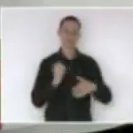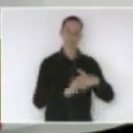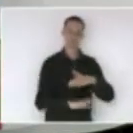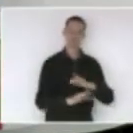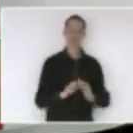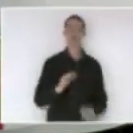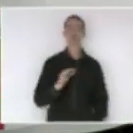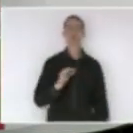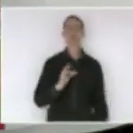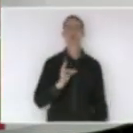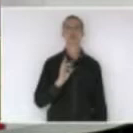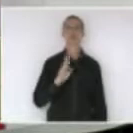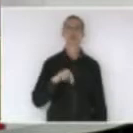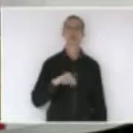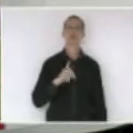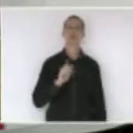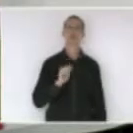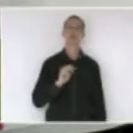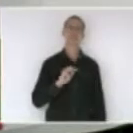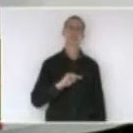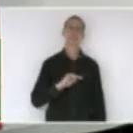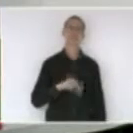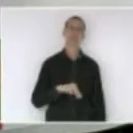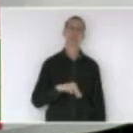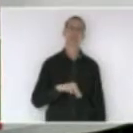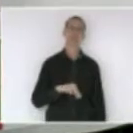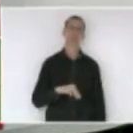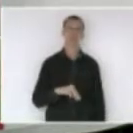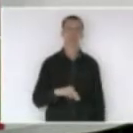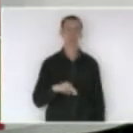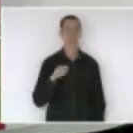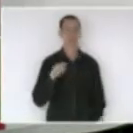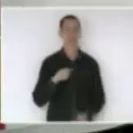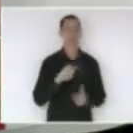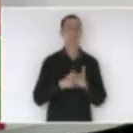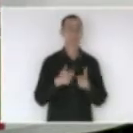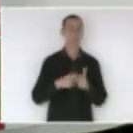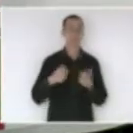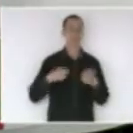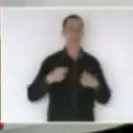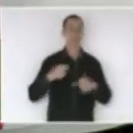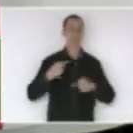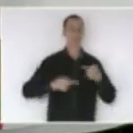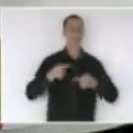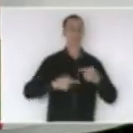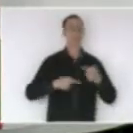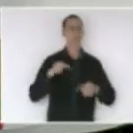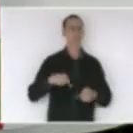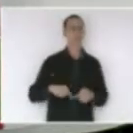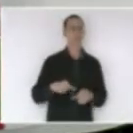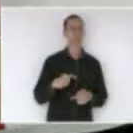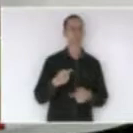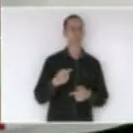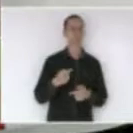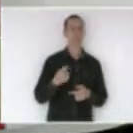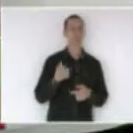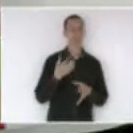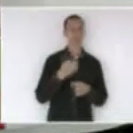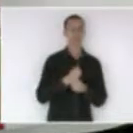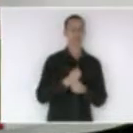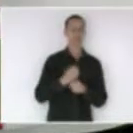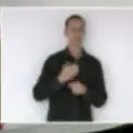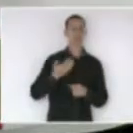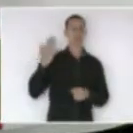Esta vai ser a gravidade que nós vamos ter que discutir, sim, aqui, nas contas 2015 e 2016,